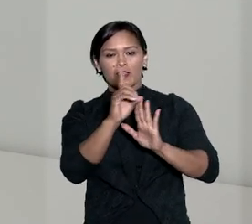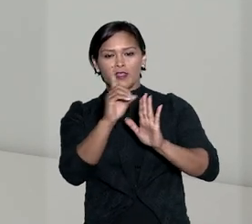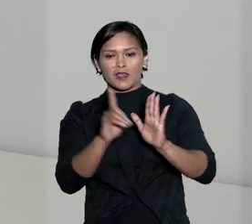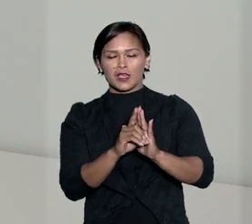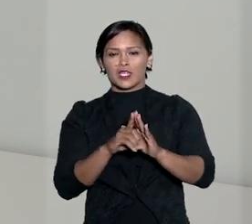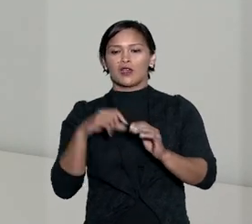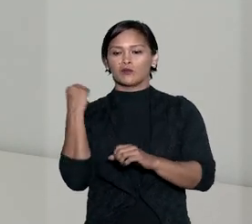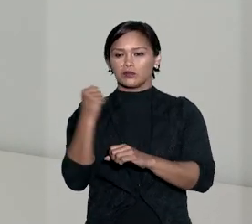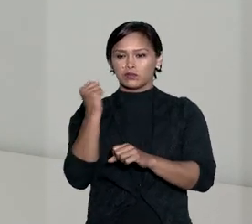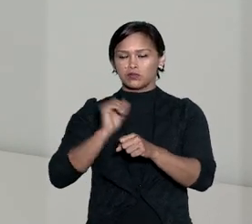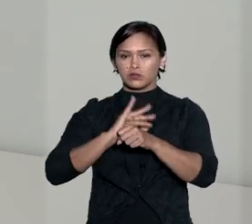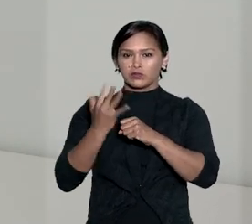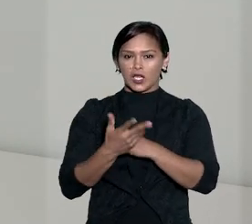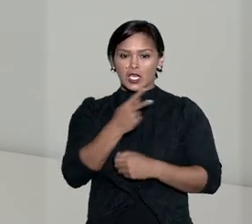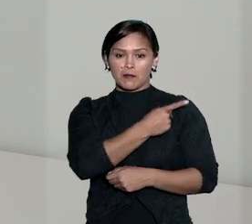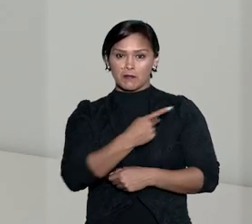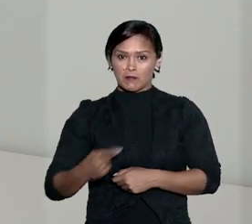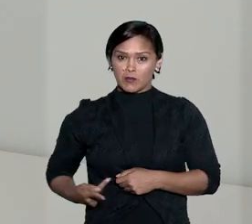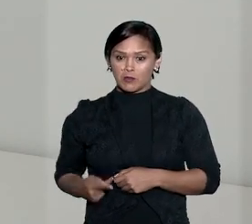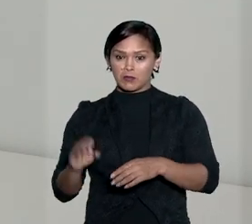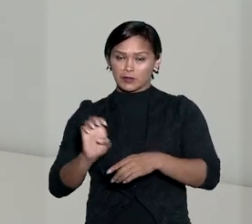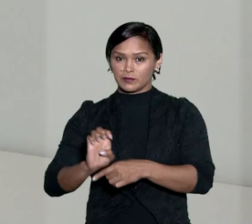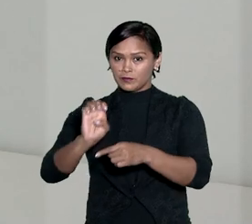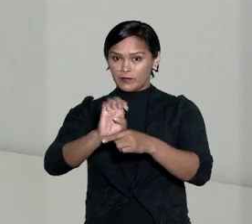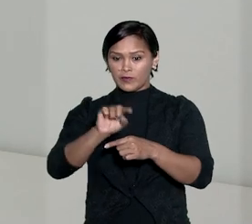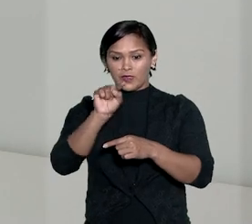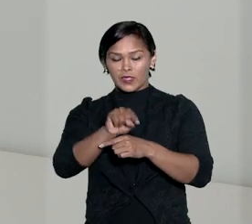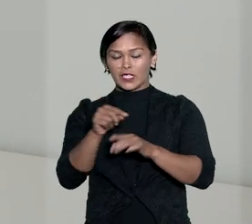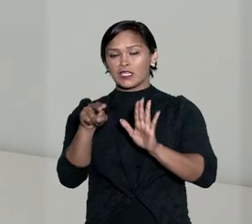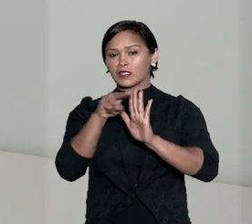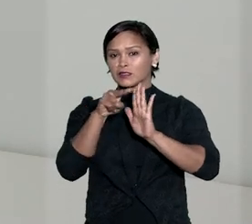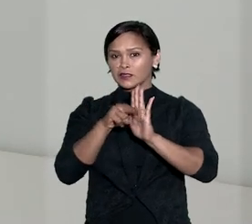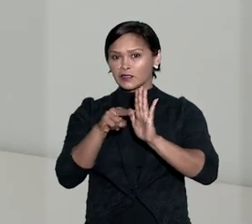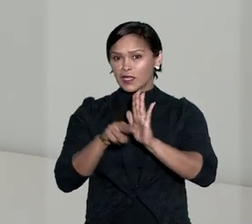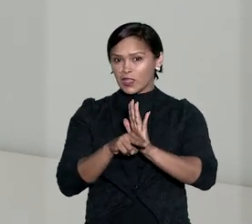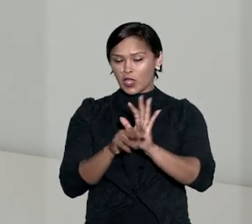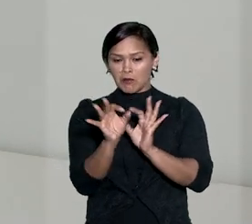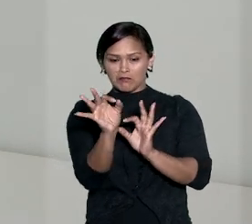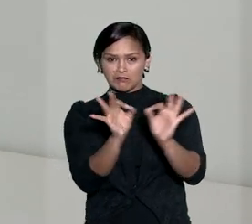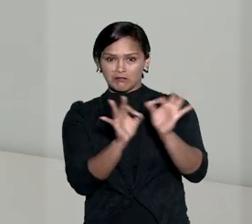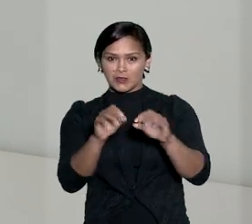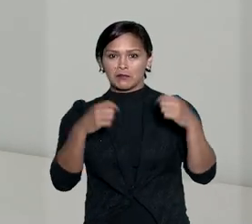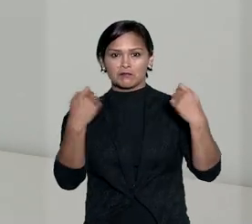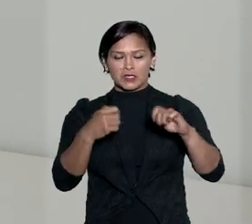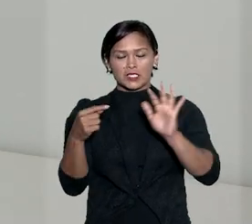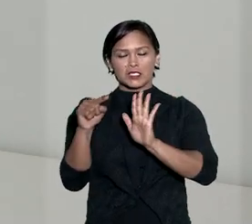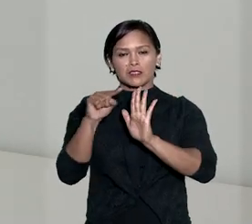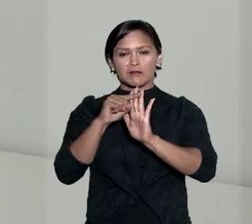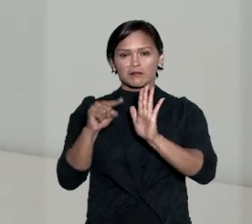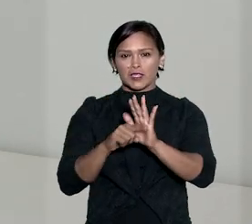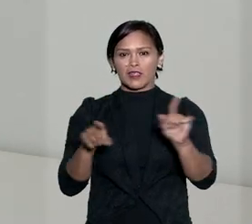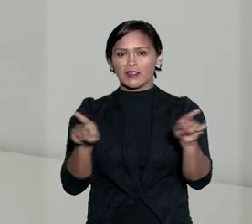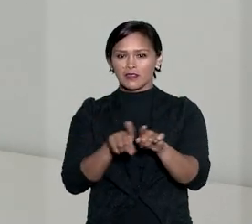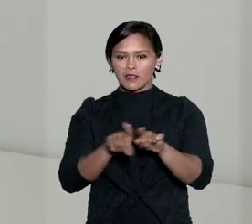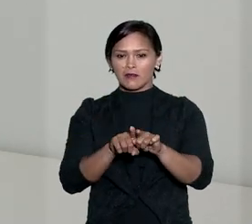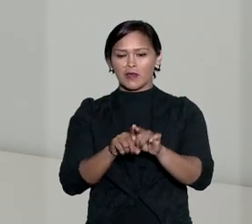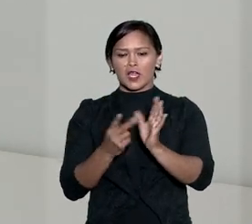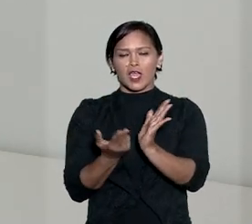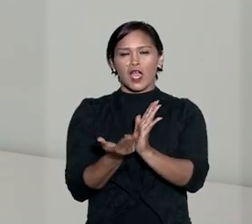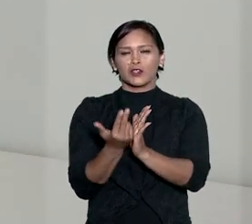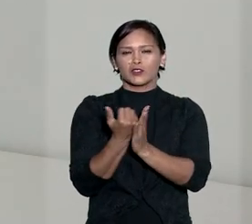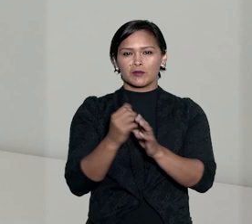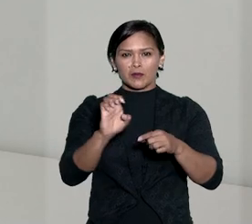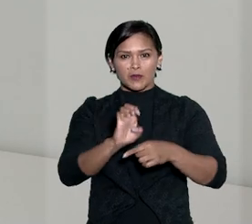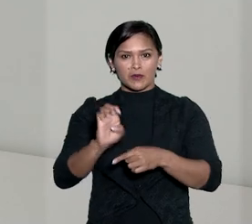decretação de calamidade pública em nível estadual. E essa norma, por simetria, deveria ser aplicada também aos